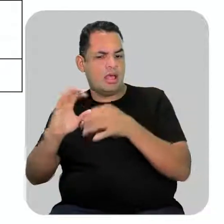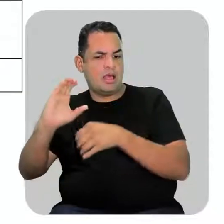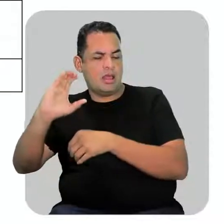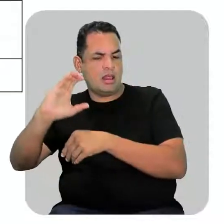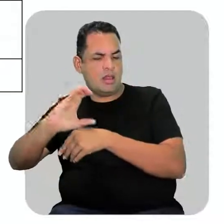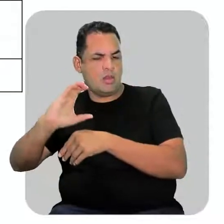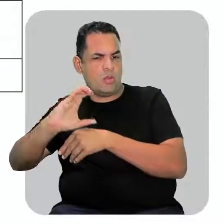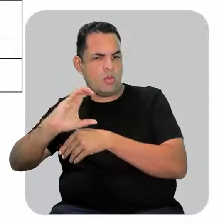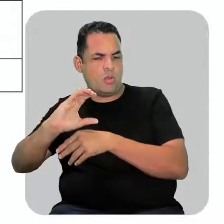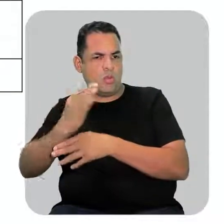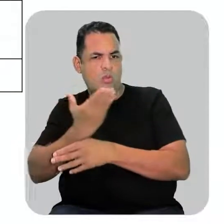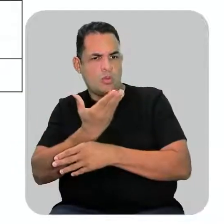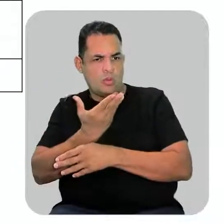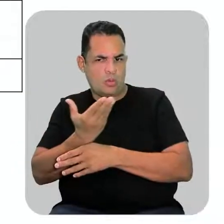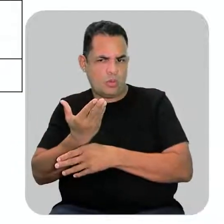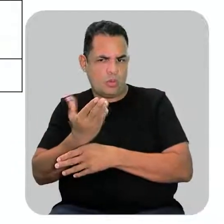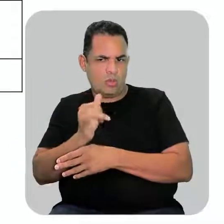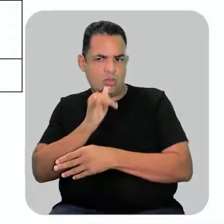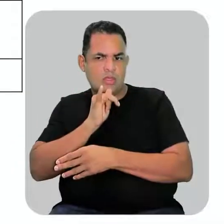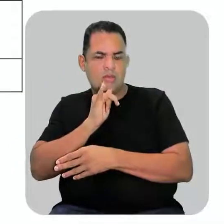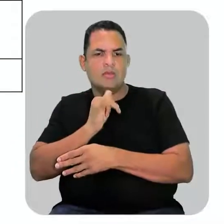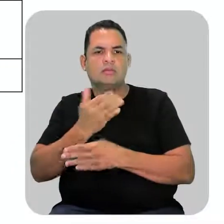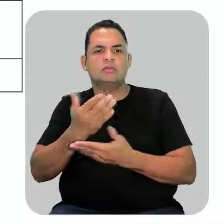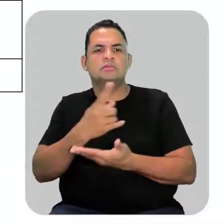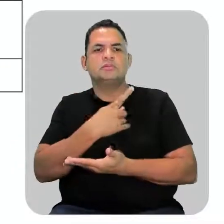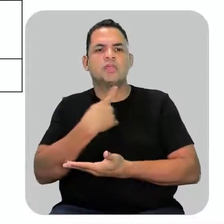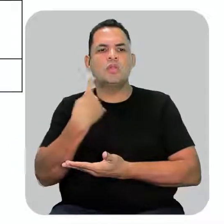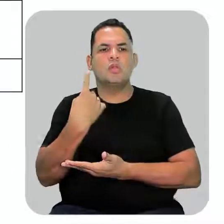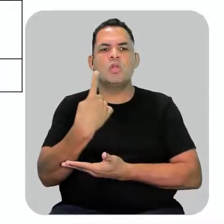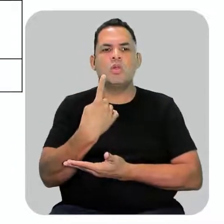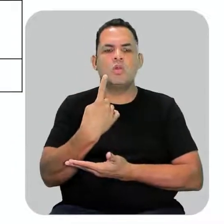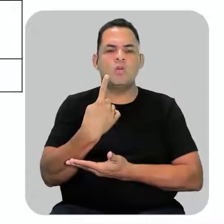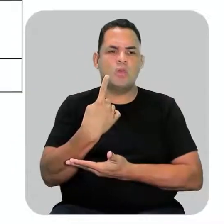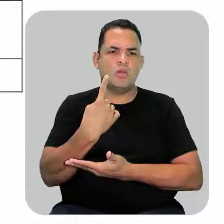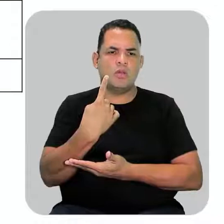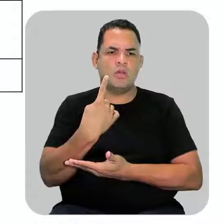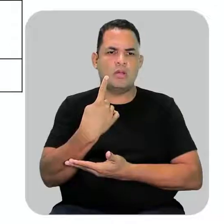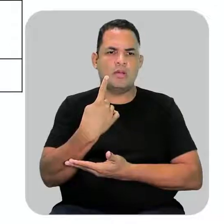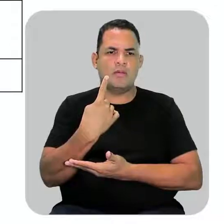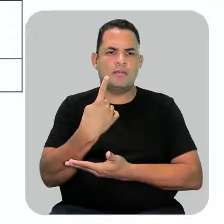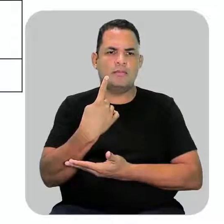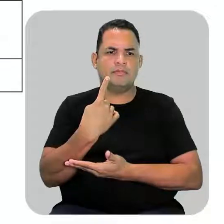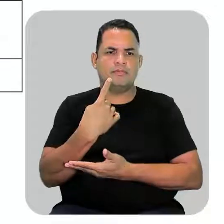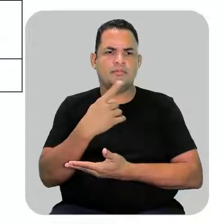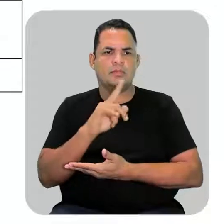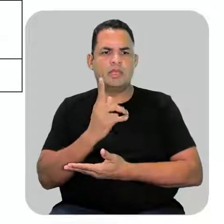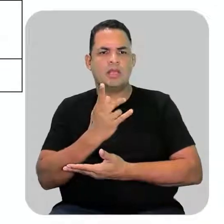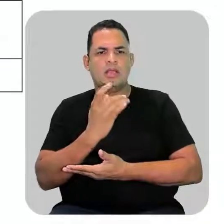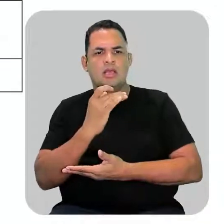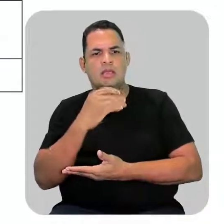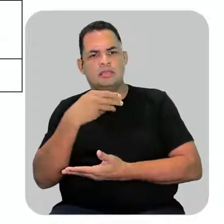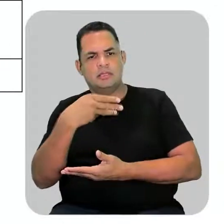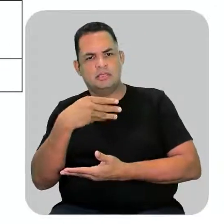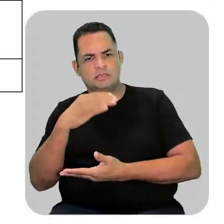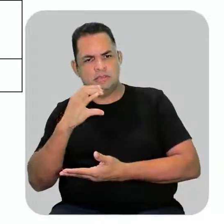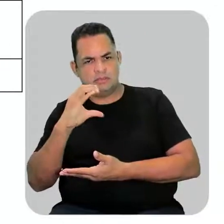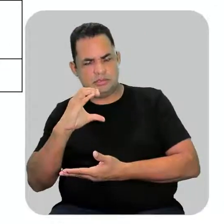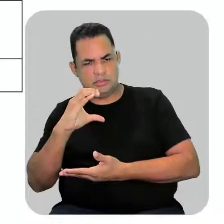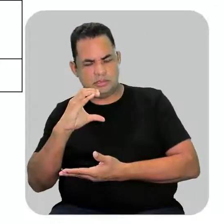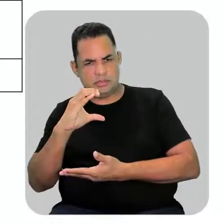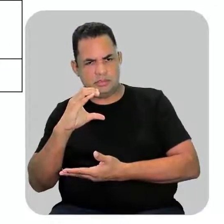aqui no início, como nesse exemplo aqui, nós temos o H3C ou CH3.